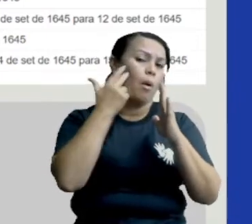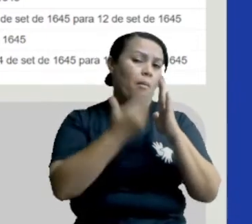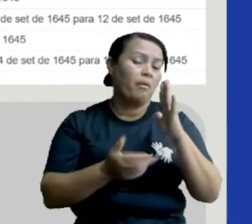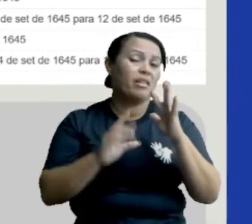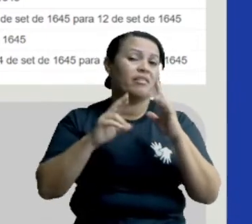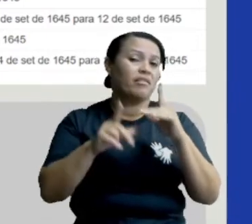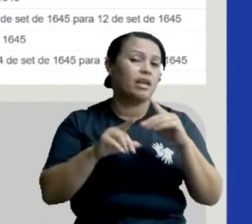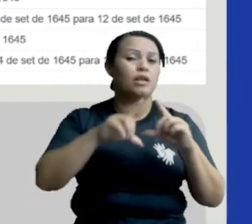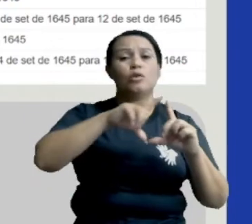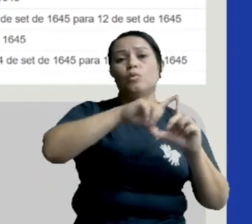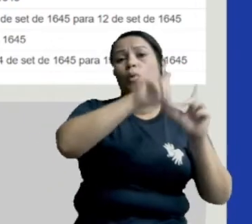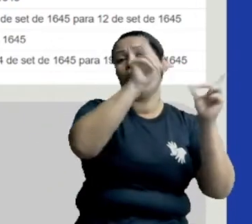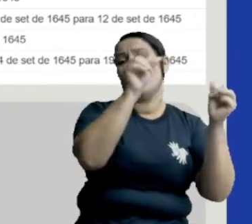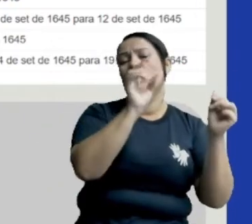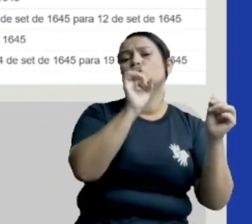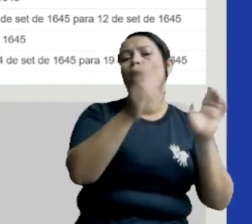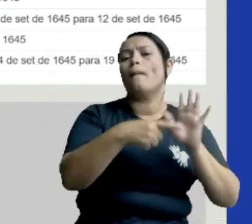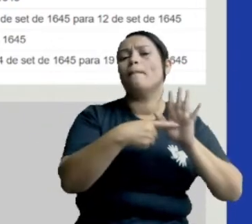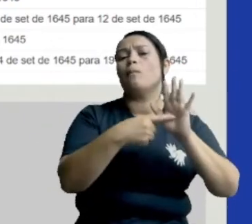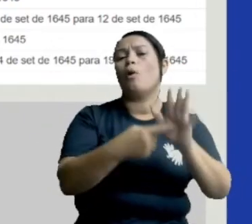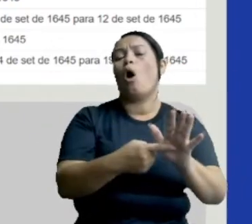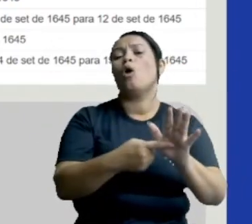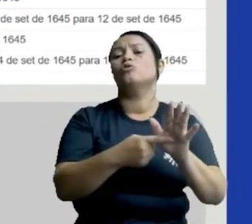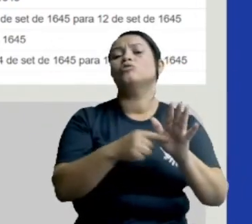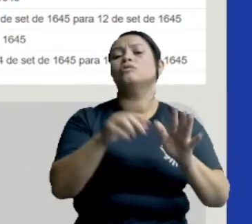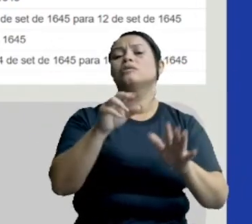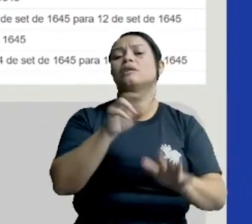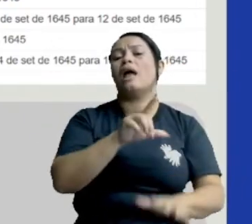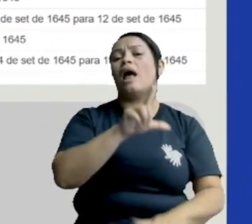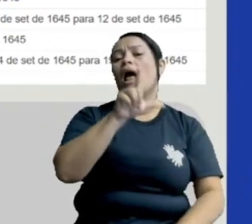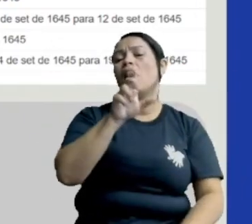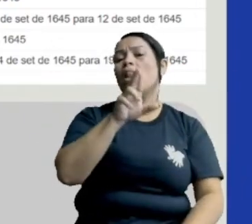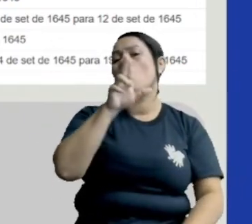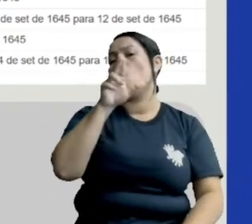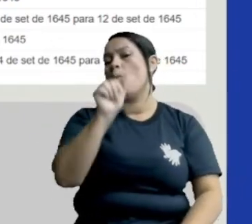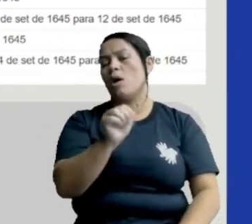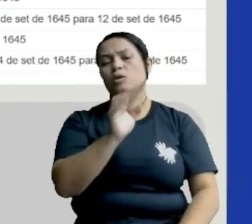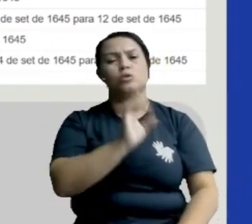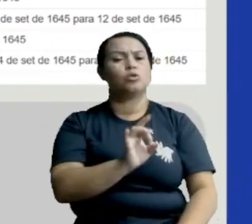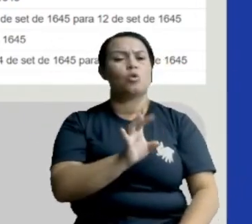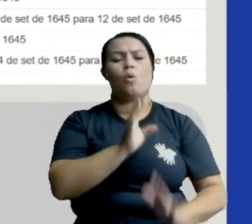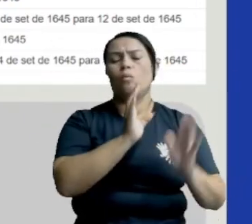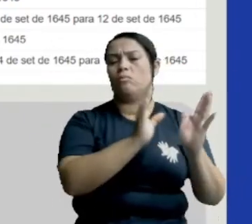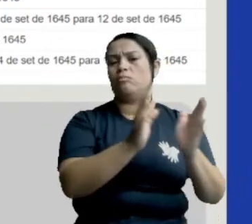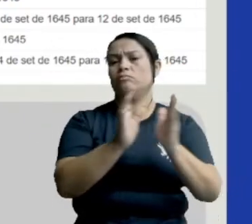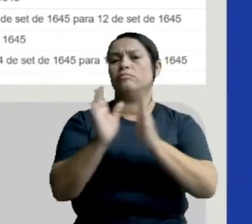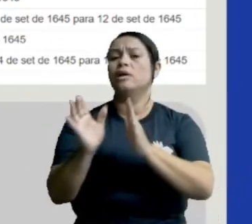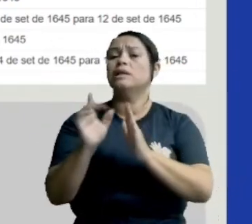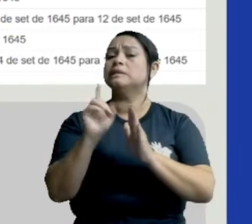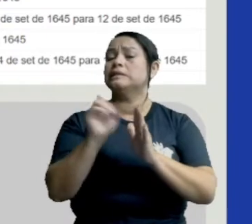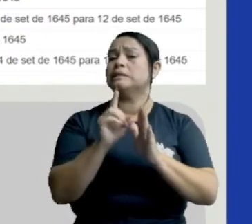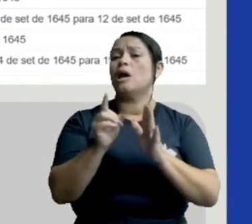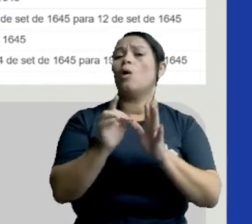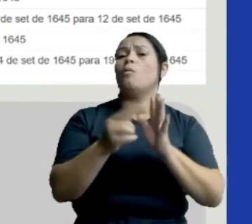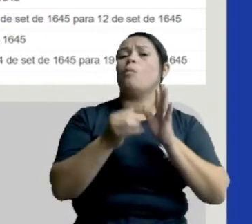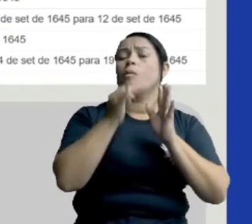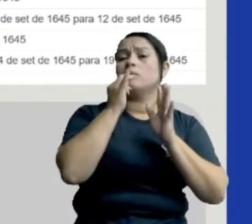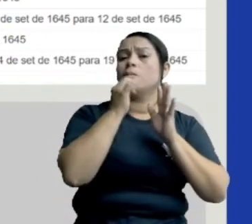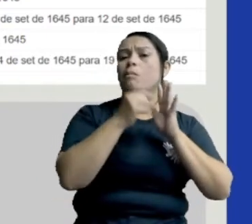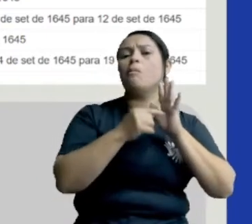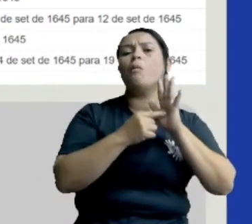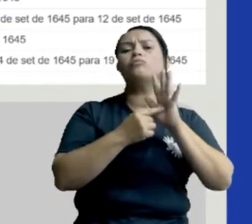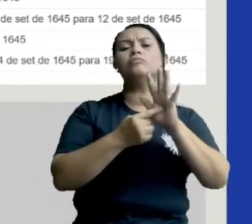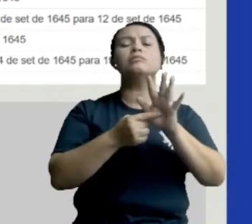aparecem as fases da lua. Não necessariamente aparece a ordem